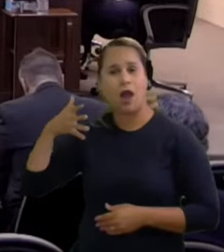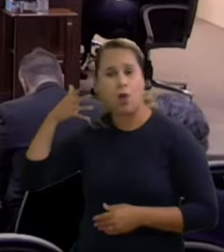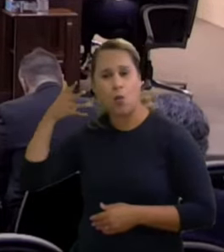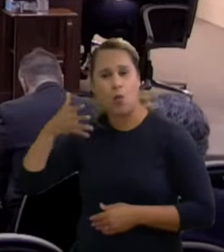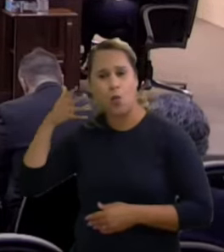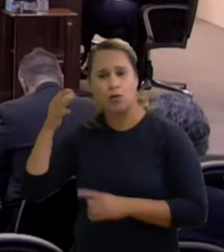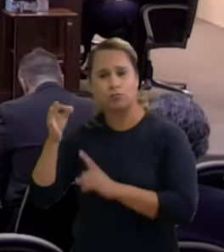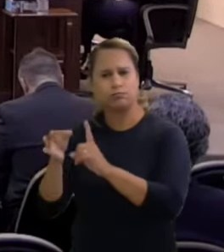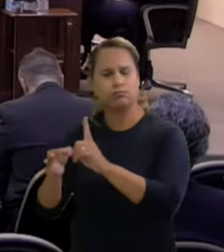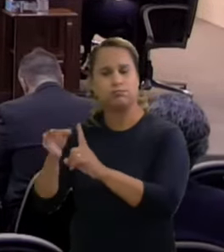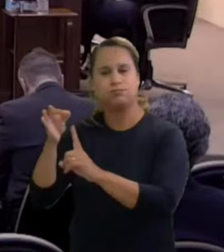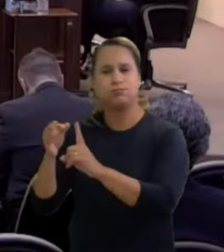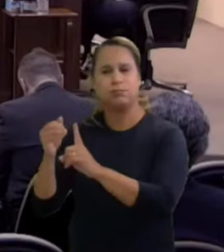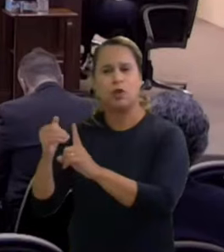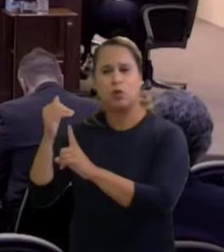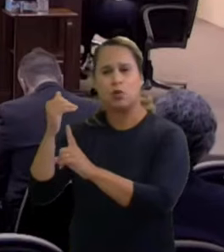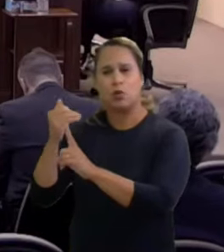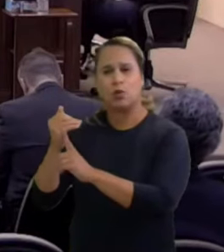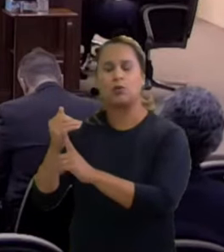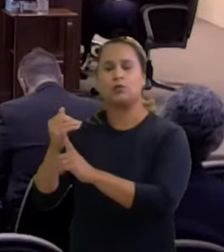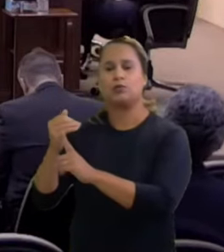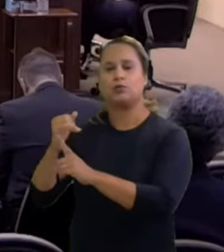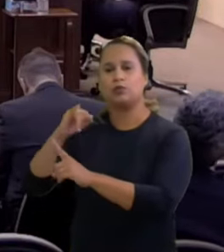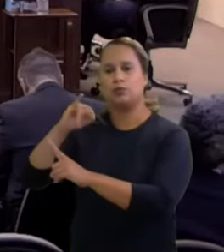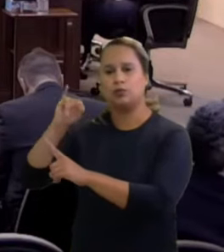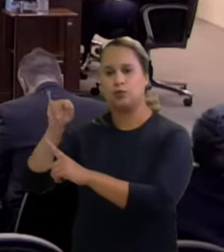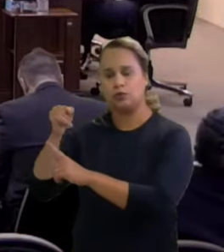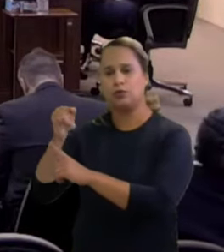desembarador Júlio Jacobi Júnior